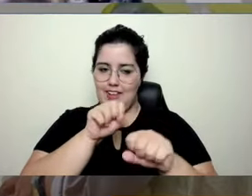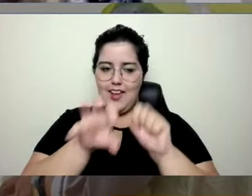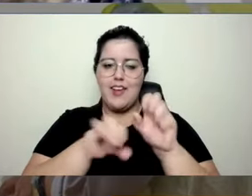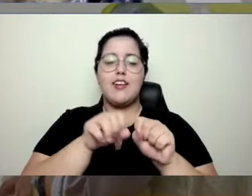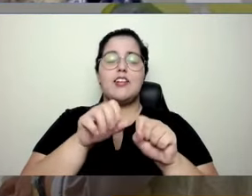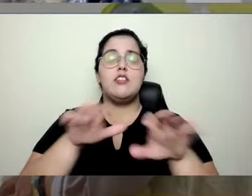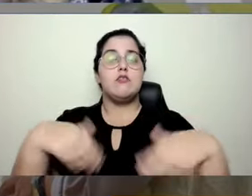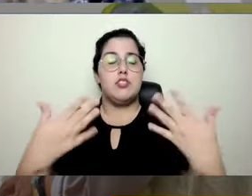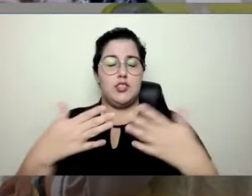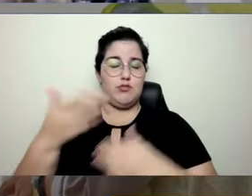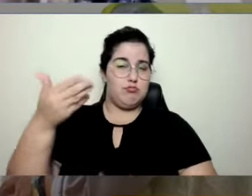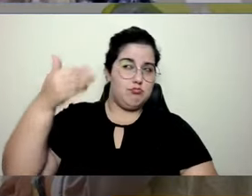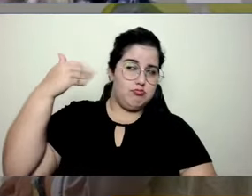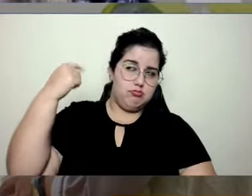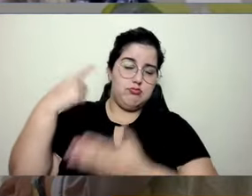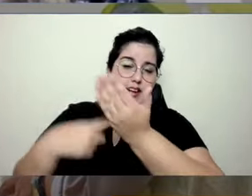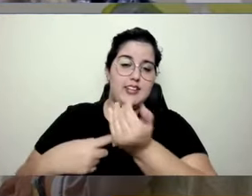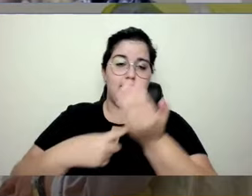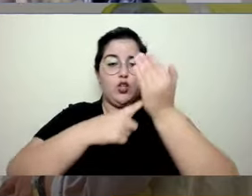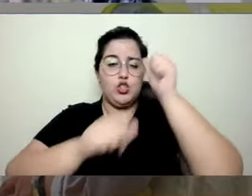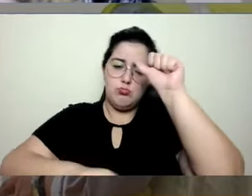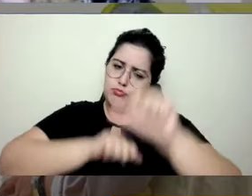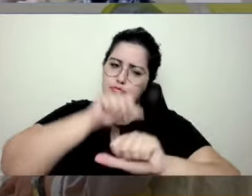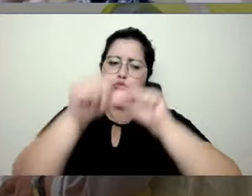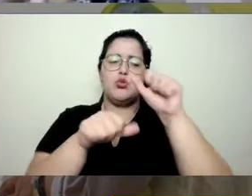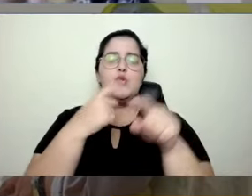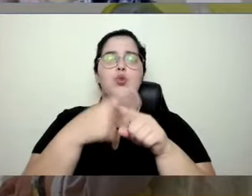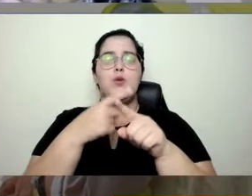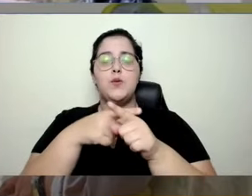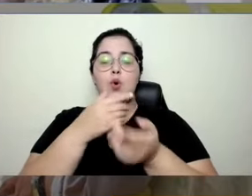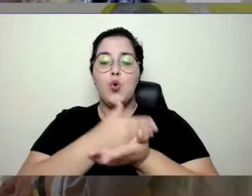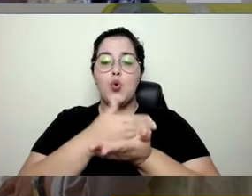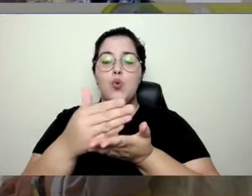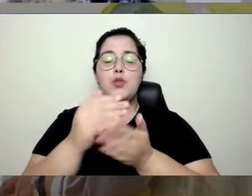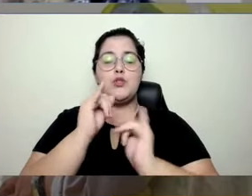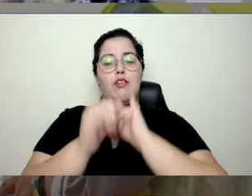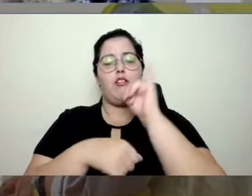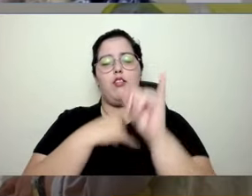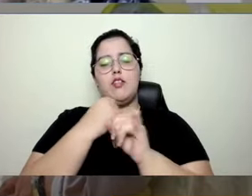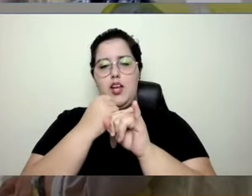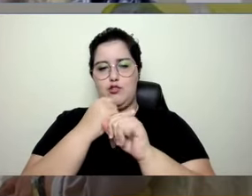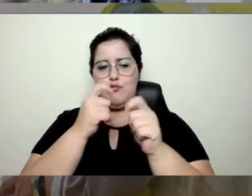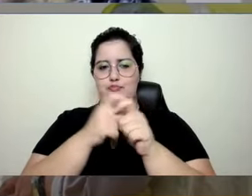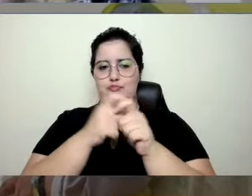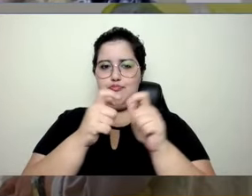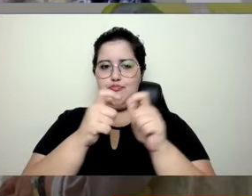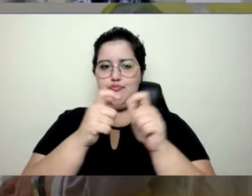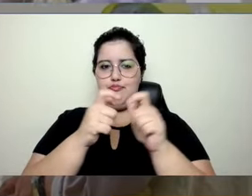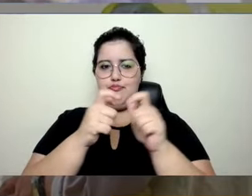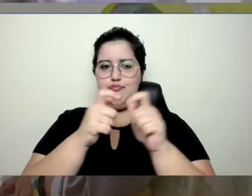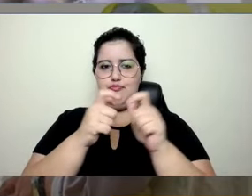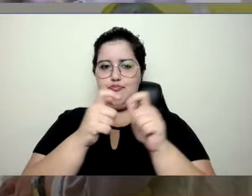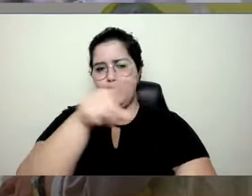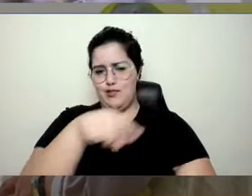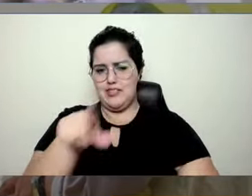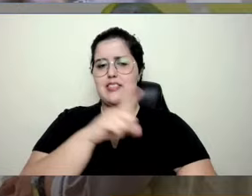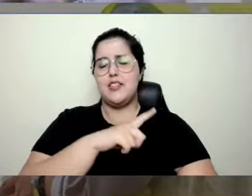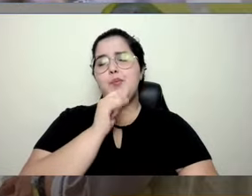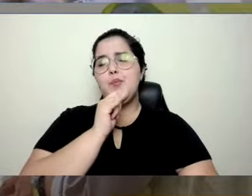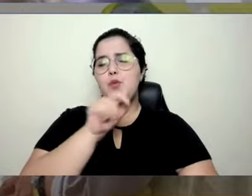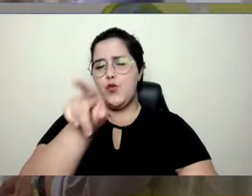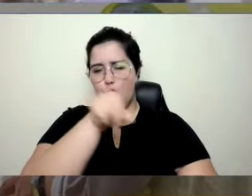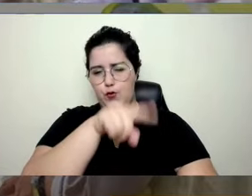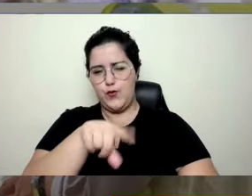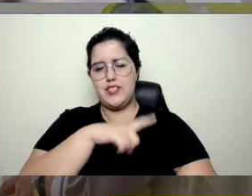um salto gigantesco depois da internet. Provavelmente alguns de vocês aí têm alguma criancinha